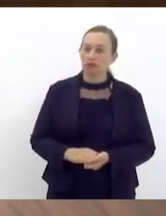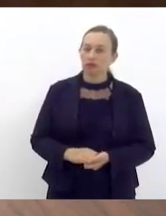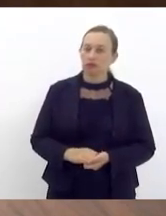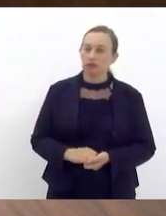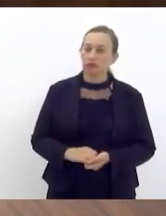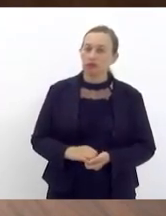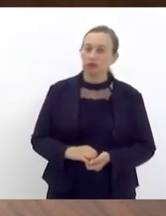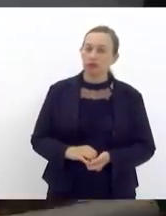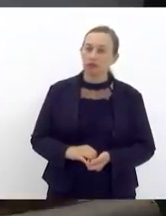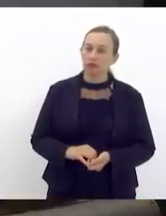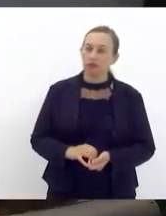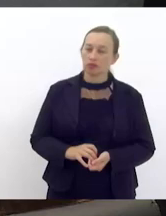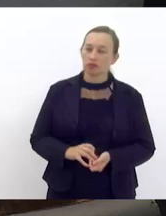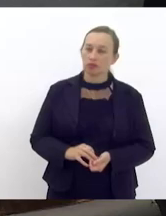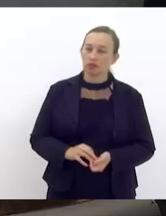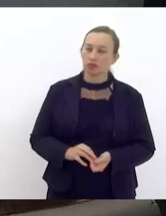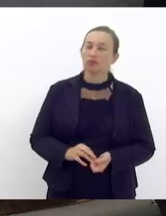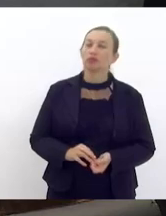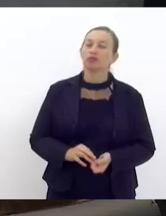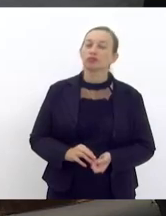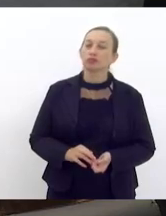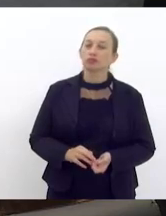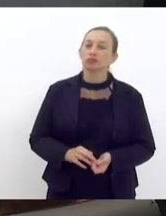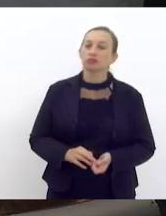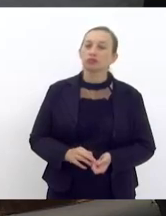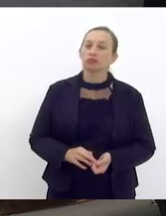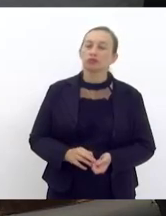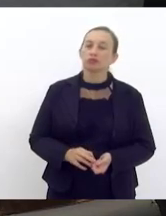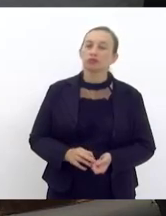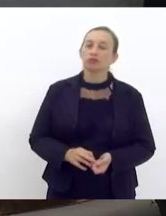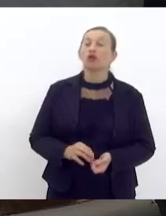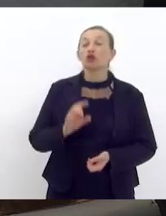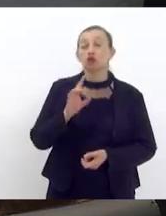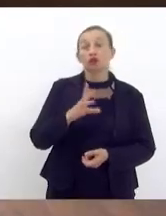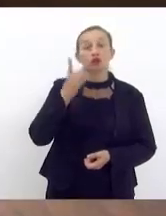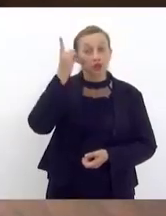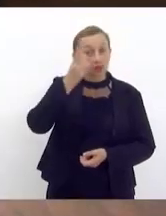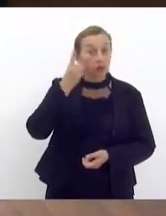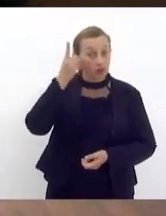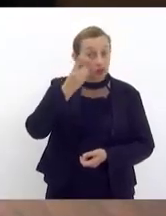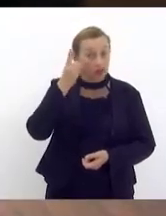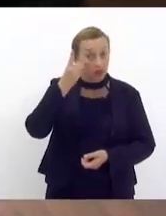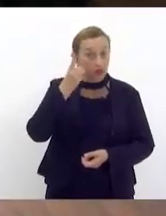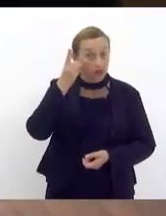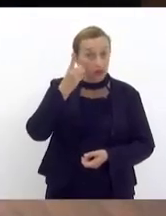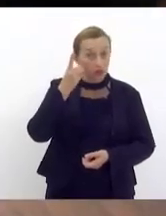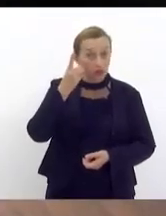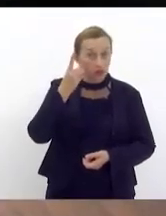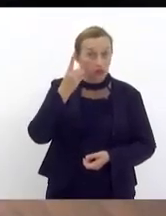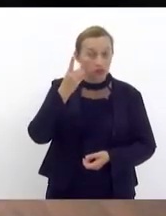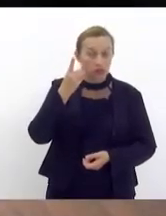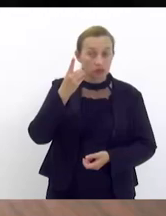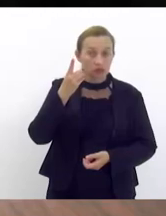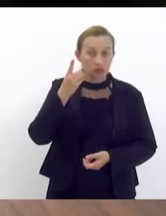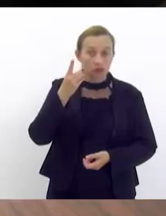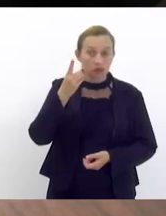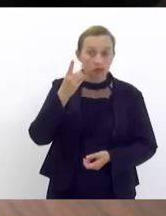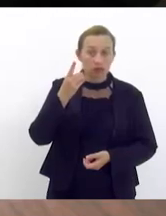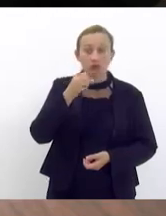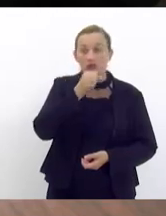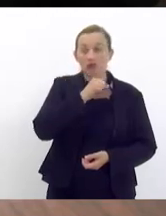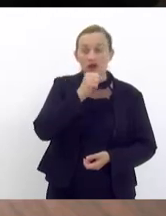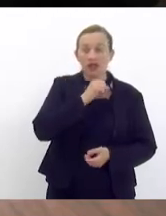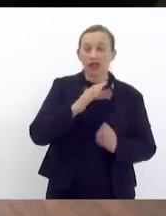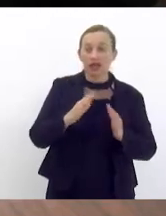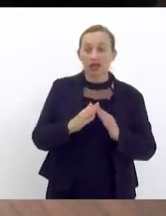só deputado da legislatura infelizmente só deputados da legislatura anterior anterior Tia Ju